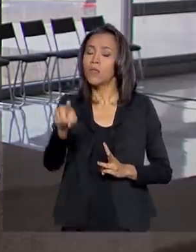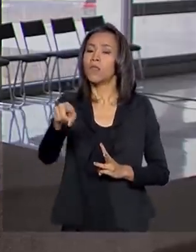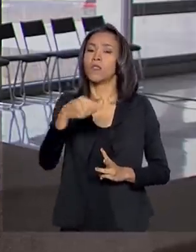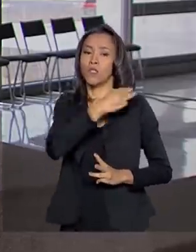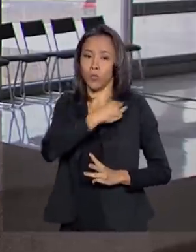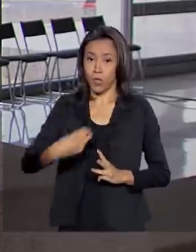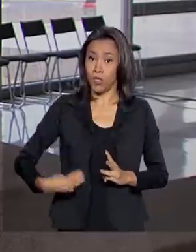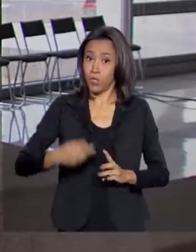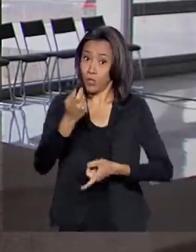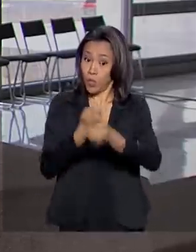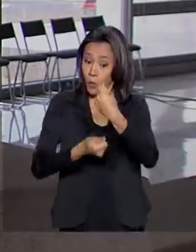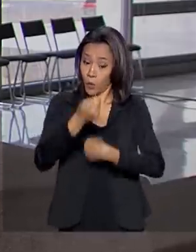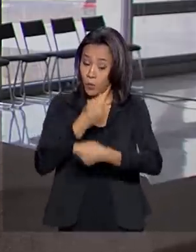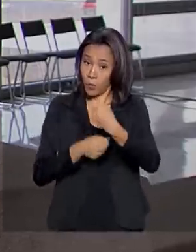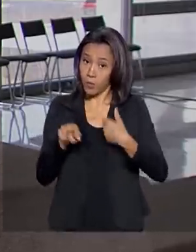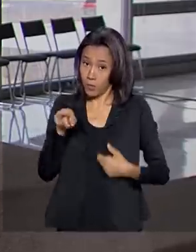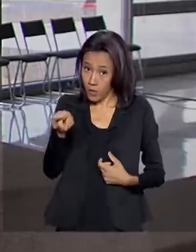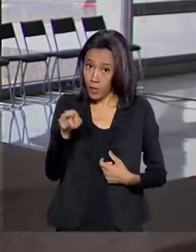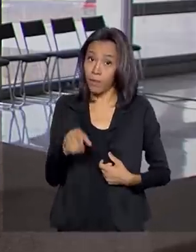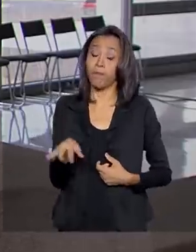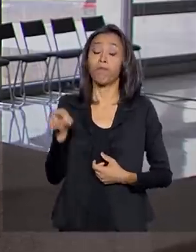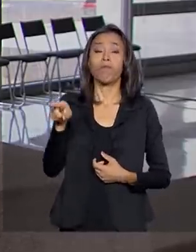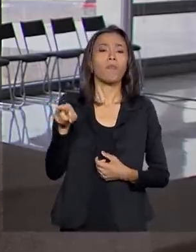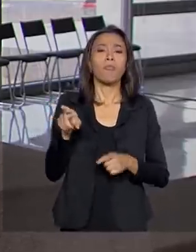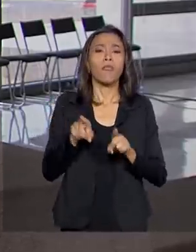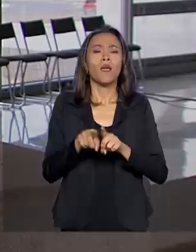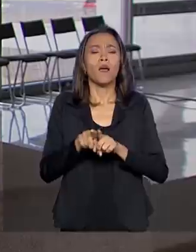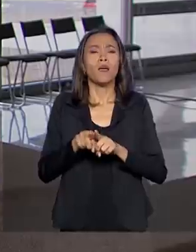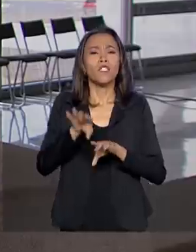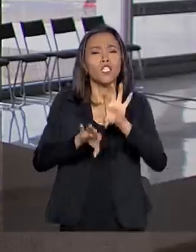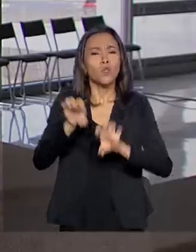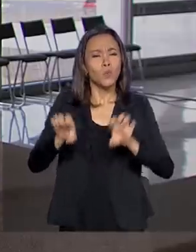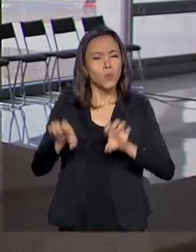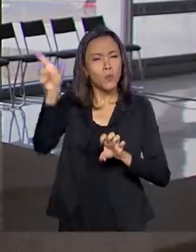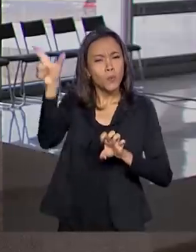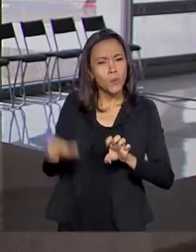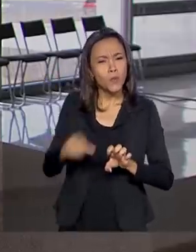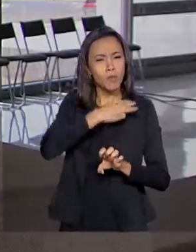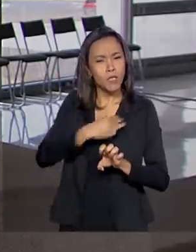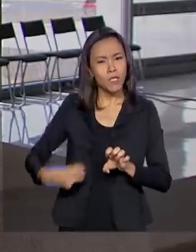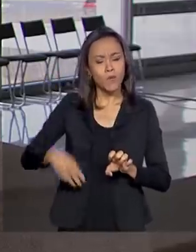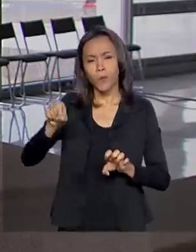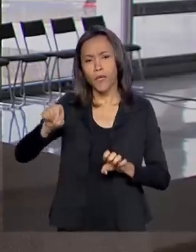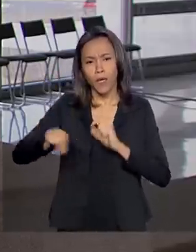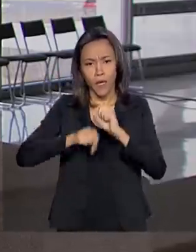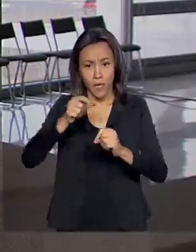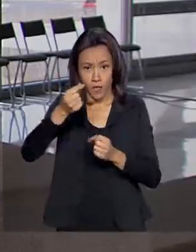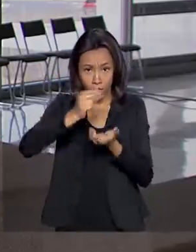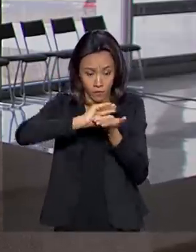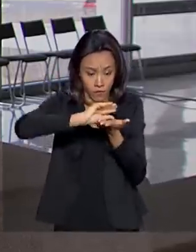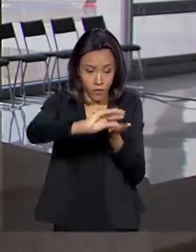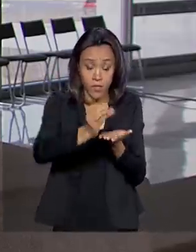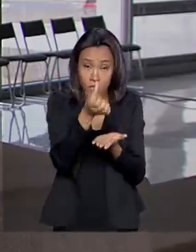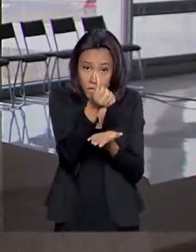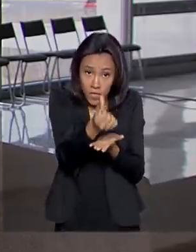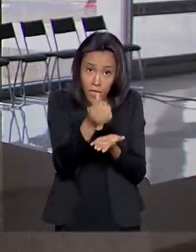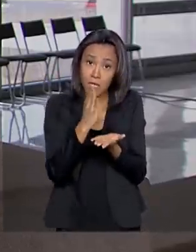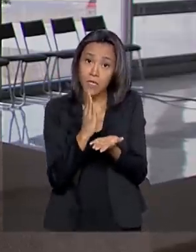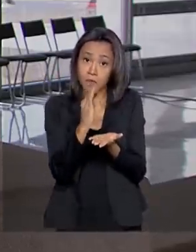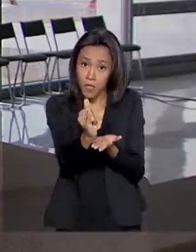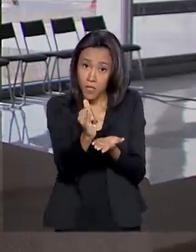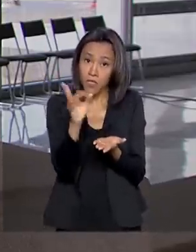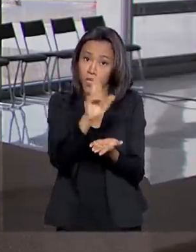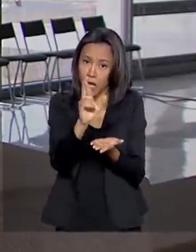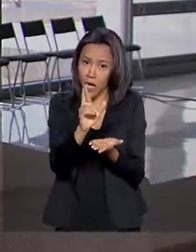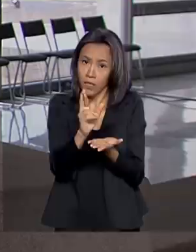Com o ministro Tarcísio Gomes de Freitas, da Infraestrutura, um dos assuntos deve ser a previsão de investimentos de 6 bilhões de reais